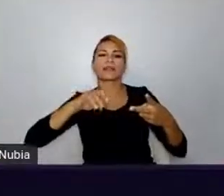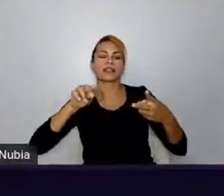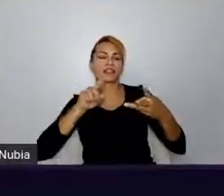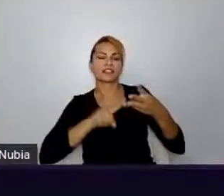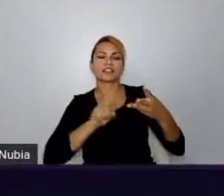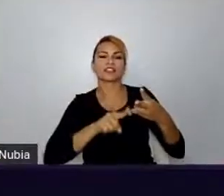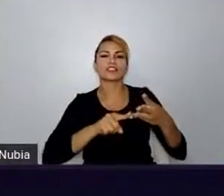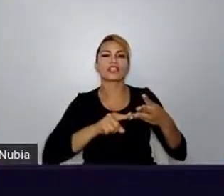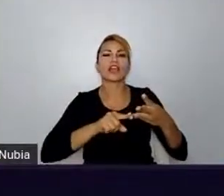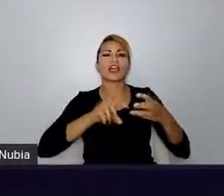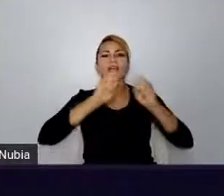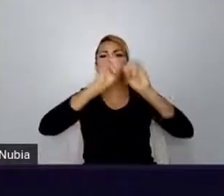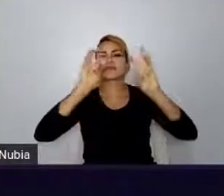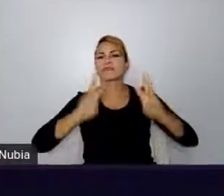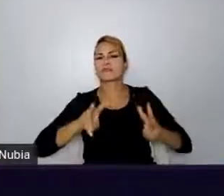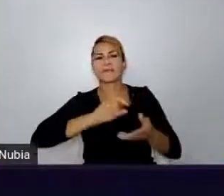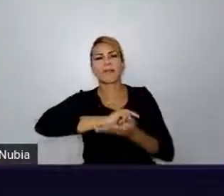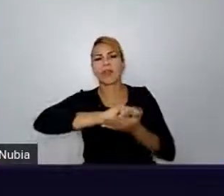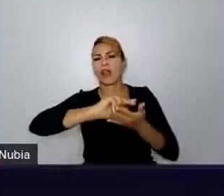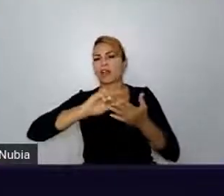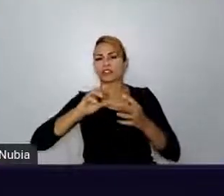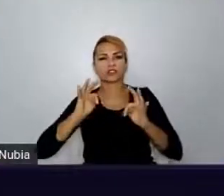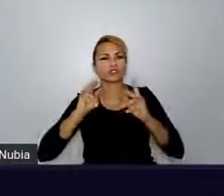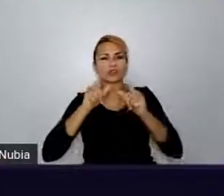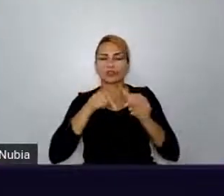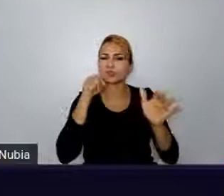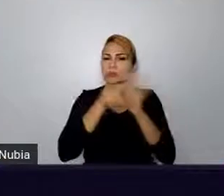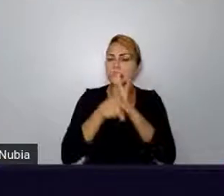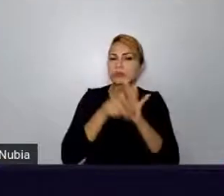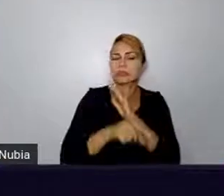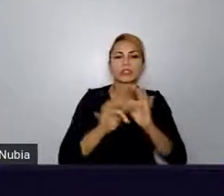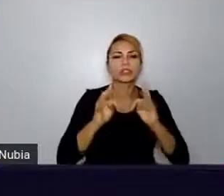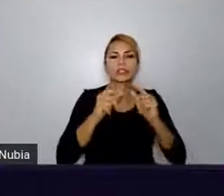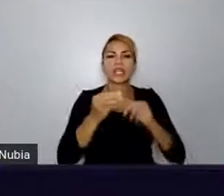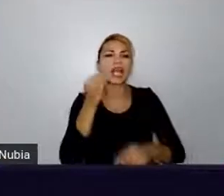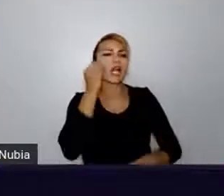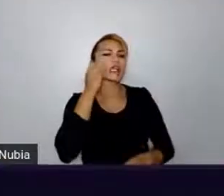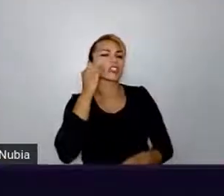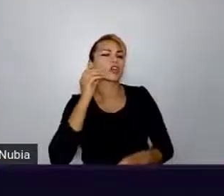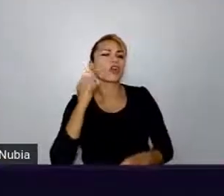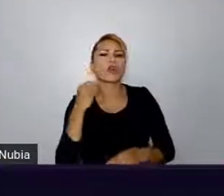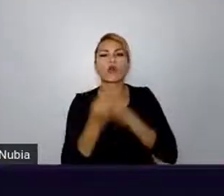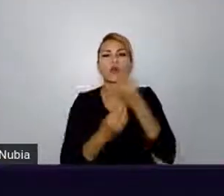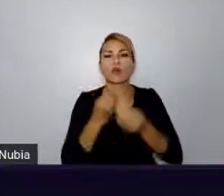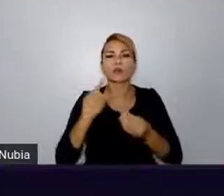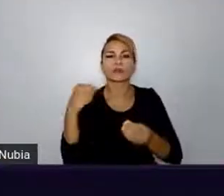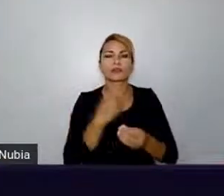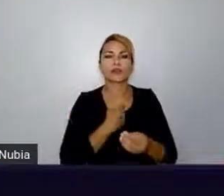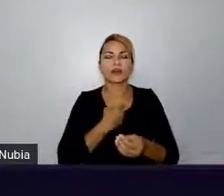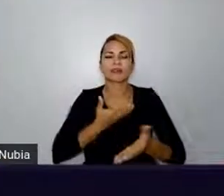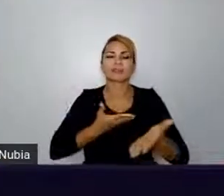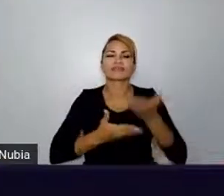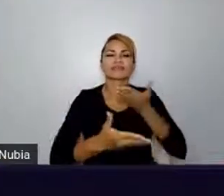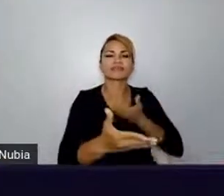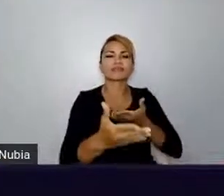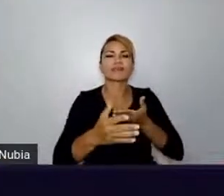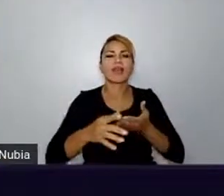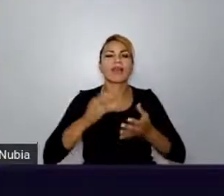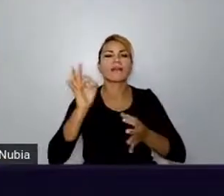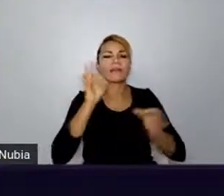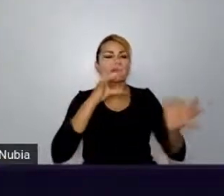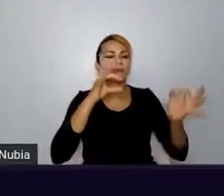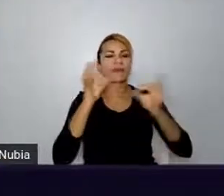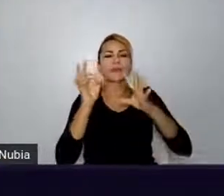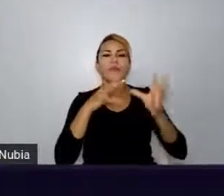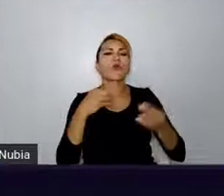as perguntas que fazemos, os testes que escrevemos, como damos, como recebemos feedback, como a gente entende o que tem que ser